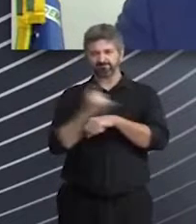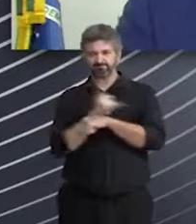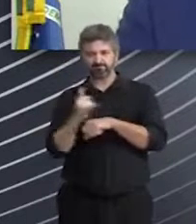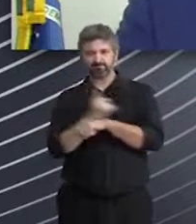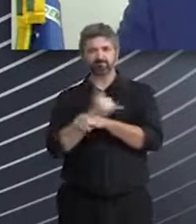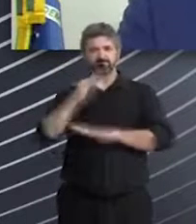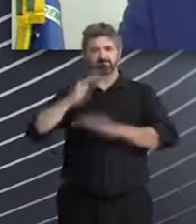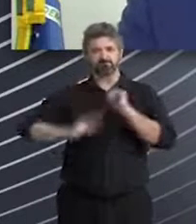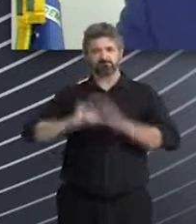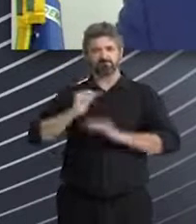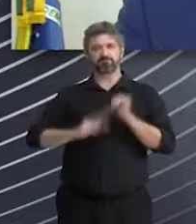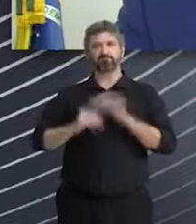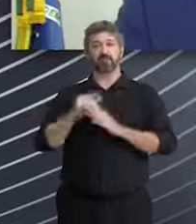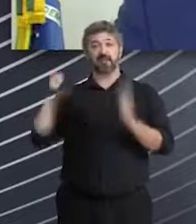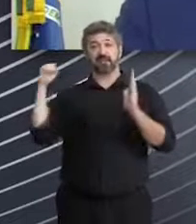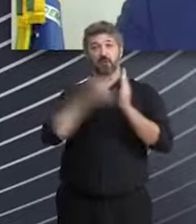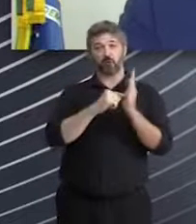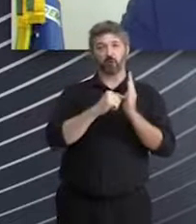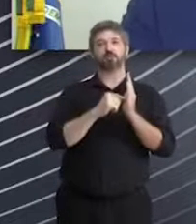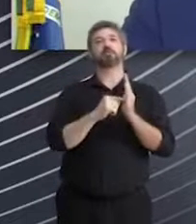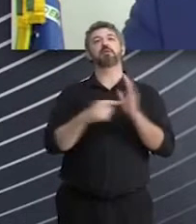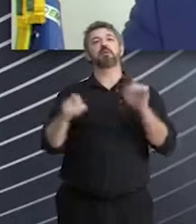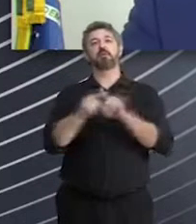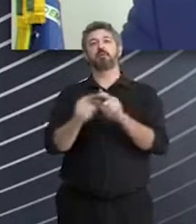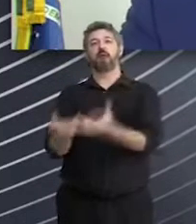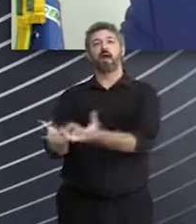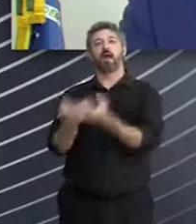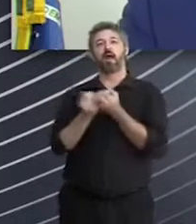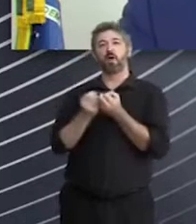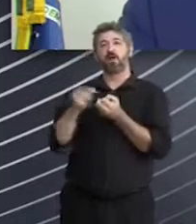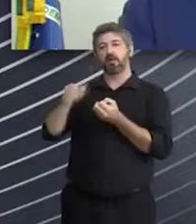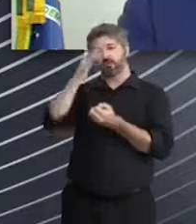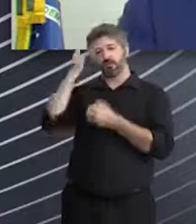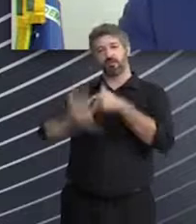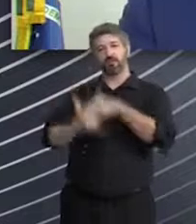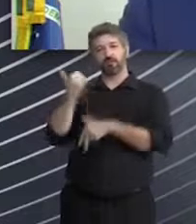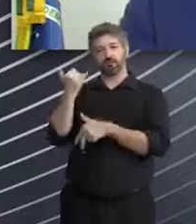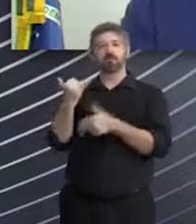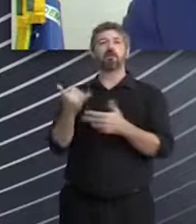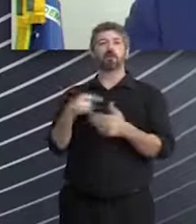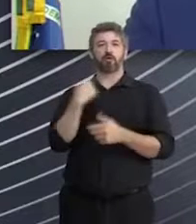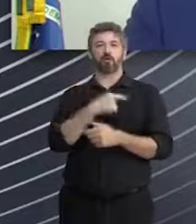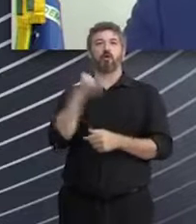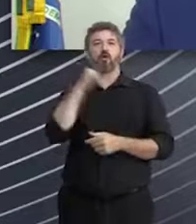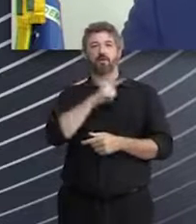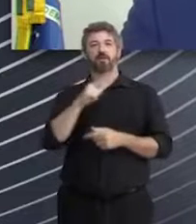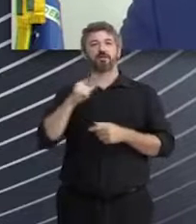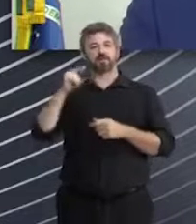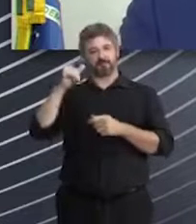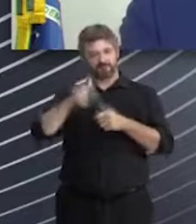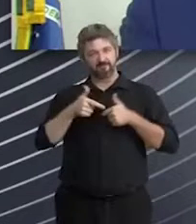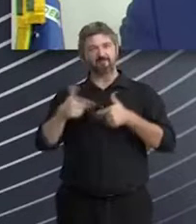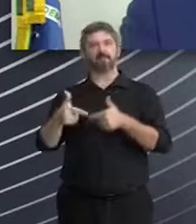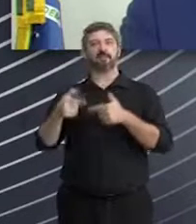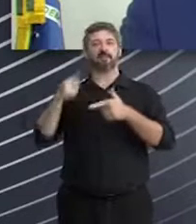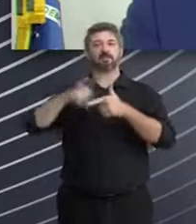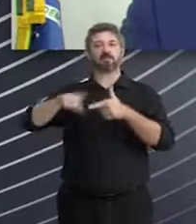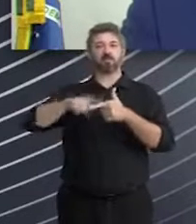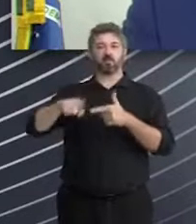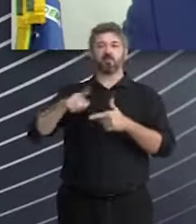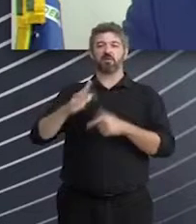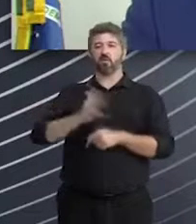e eficientes de denúncia e de acolhimento dessas vítimas que vamos enfrentar esse mal que,